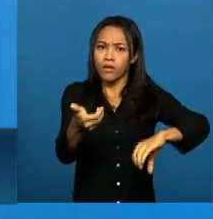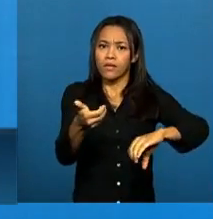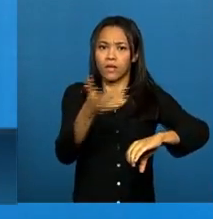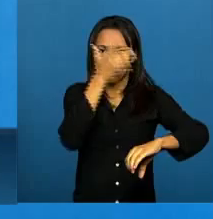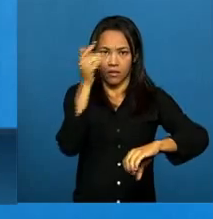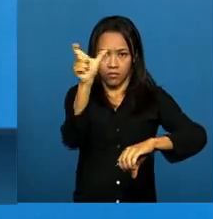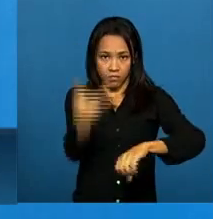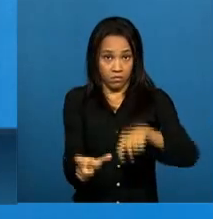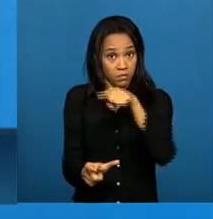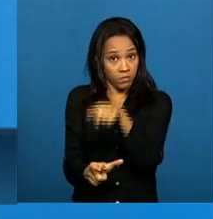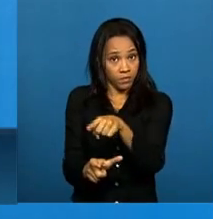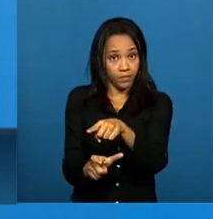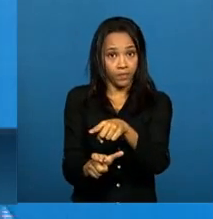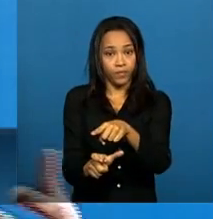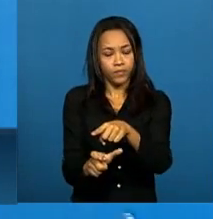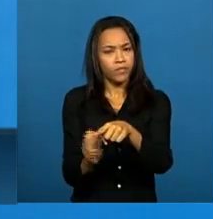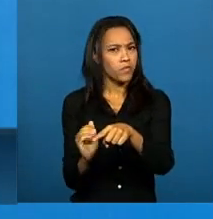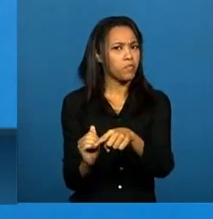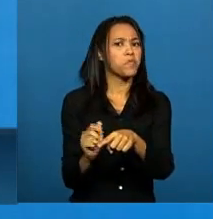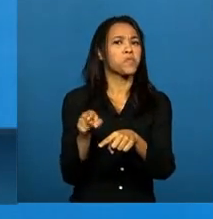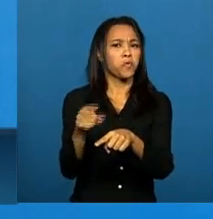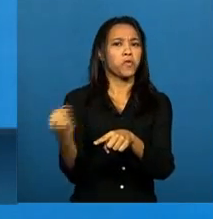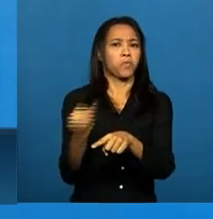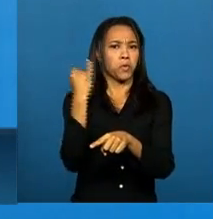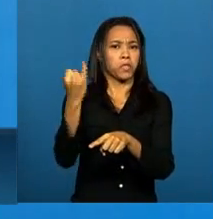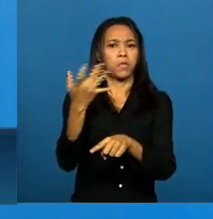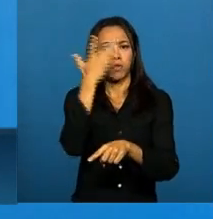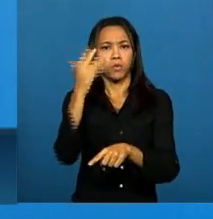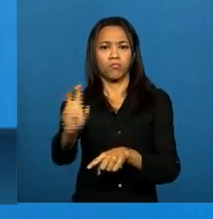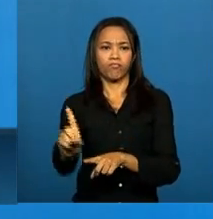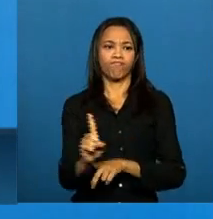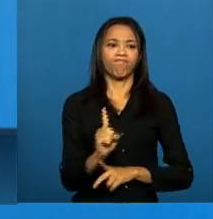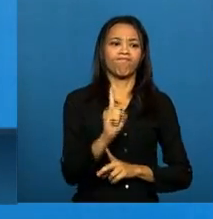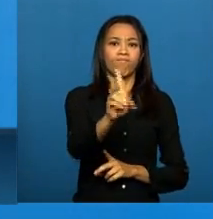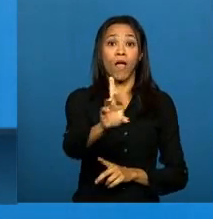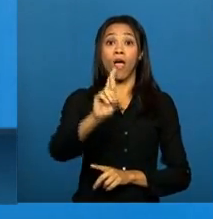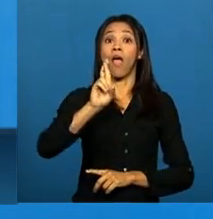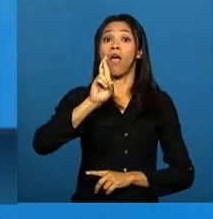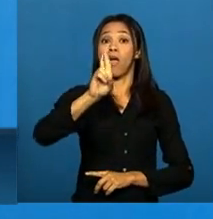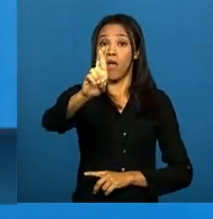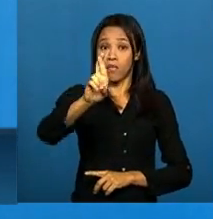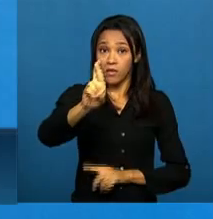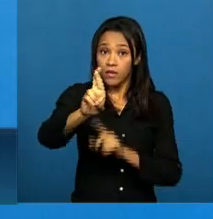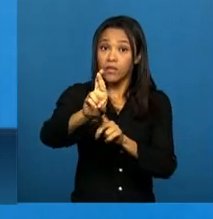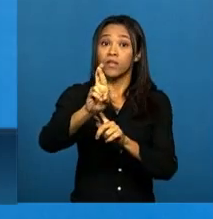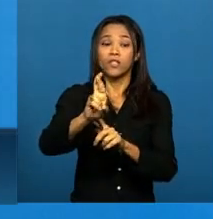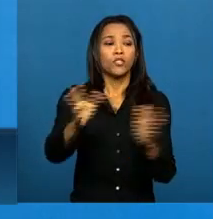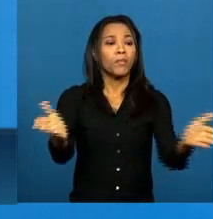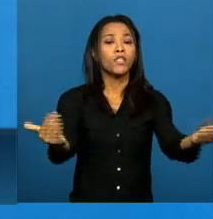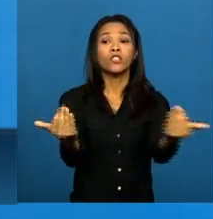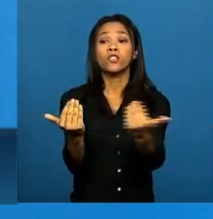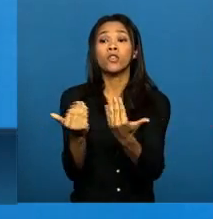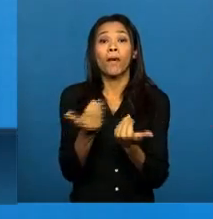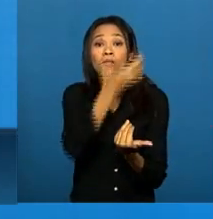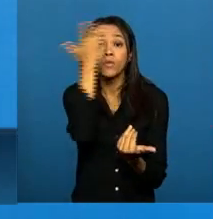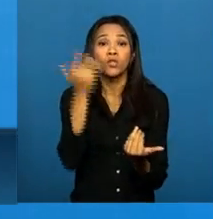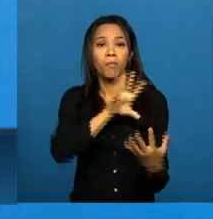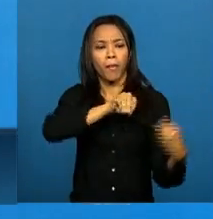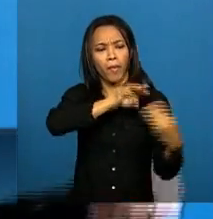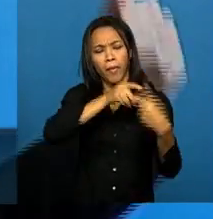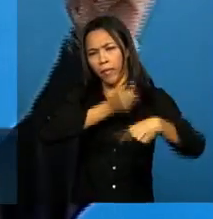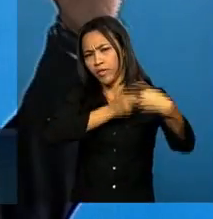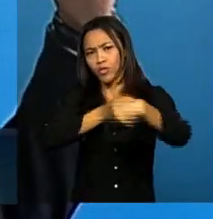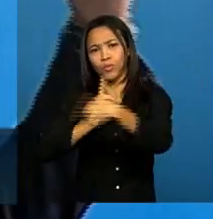representantes dessa demanda de inclusão da sociedade nesse debate.